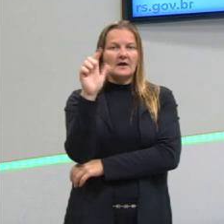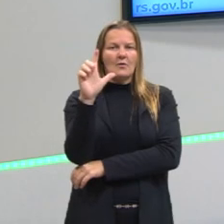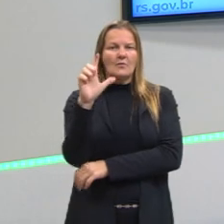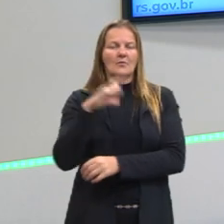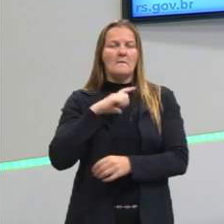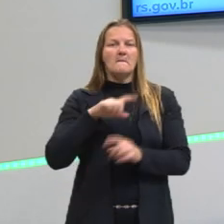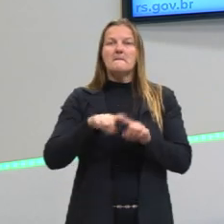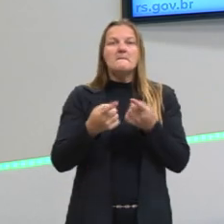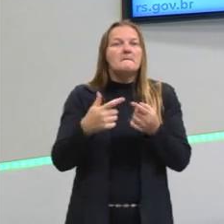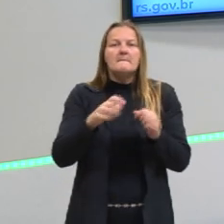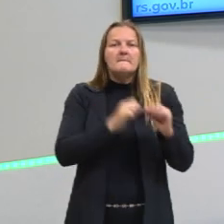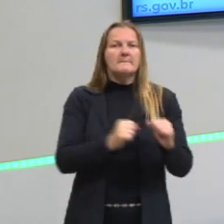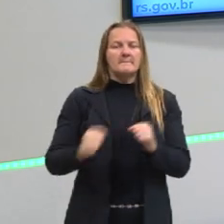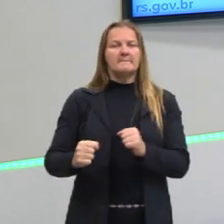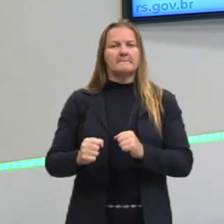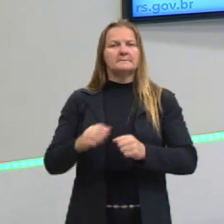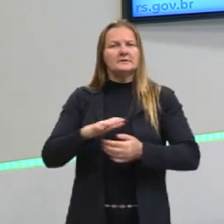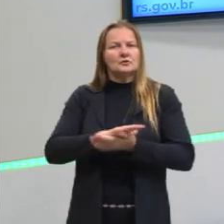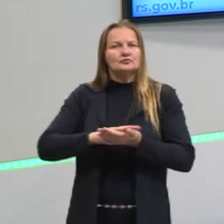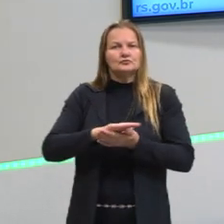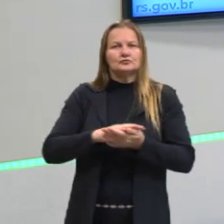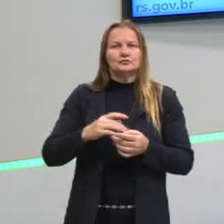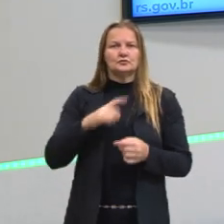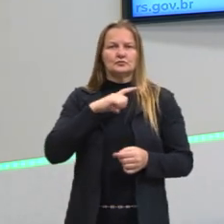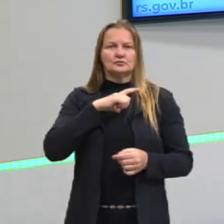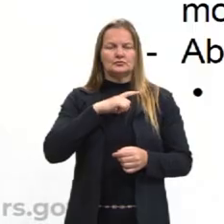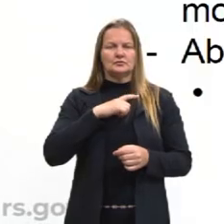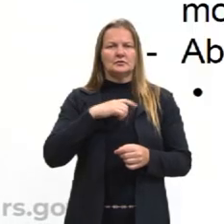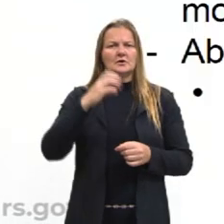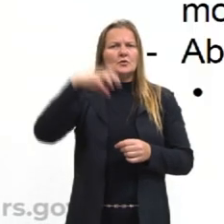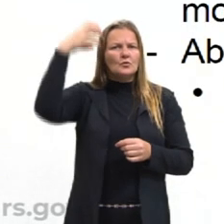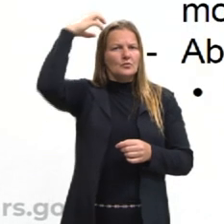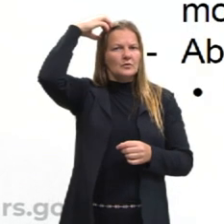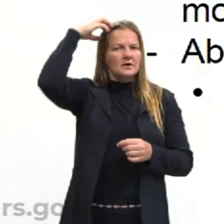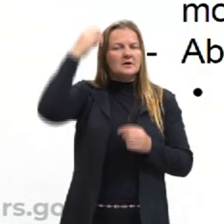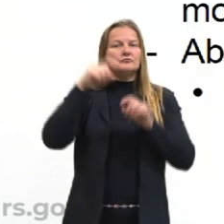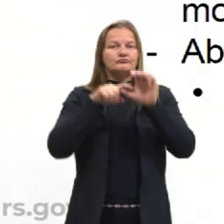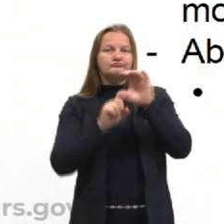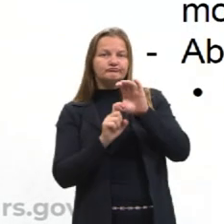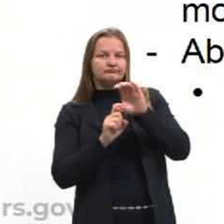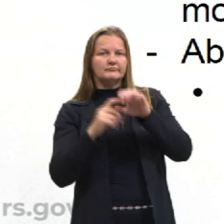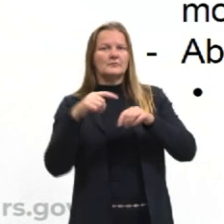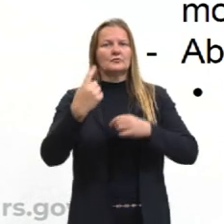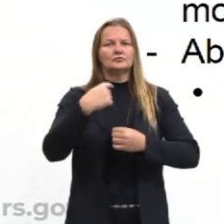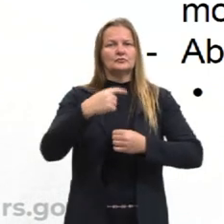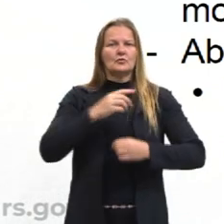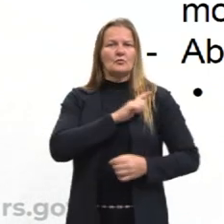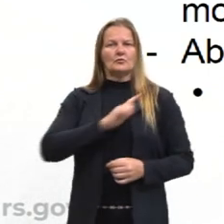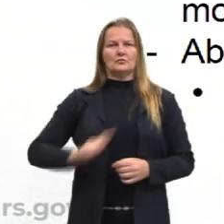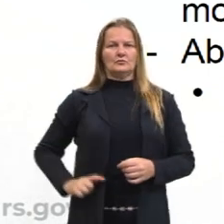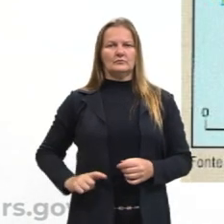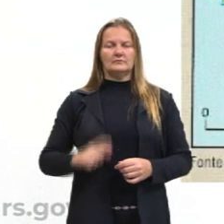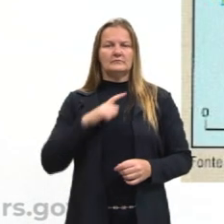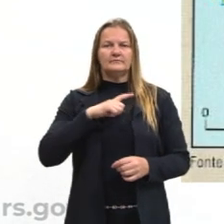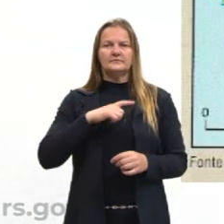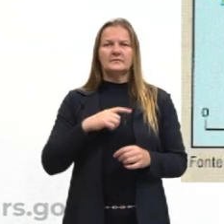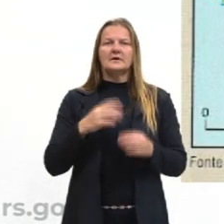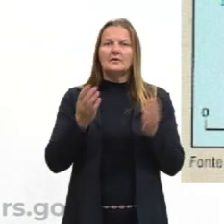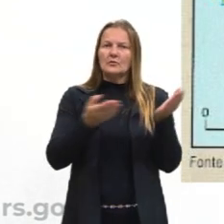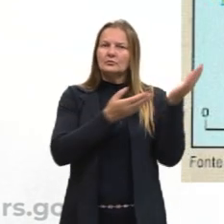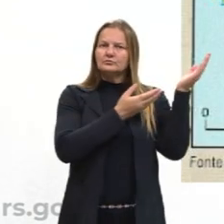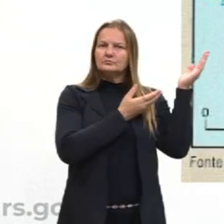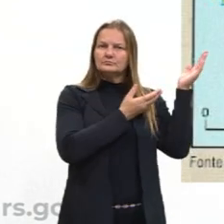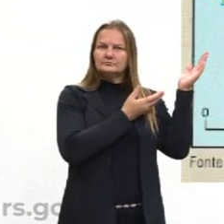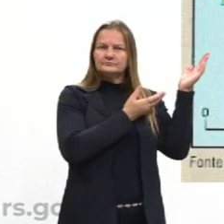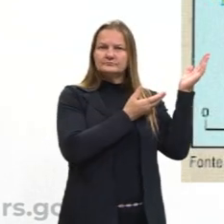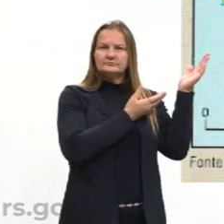um poder sobre esses nobres, sobre esses senhores feudais, né. Ele dependia dos nobres para conseguir governar. A gente vai ver o caso aqui, por